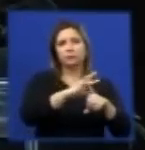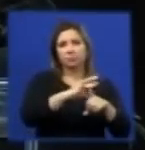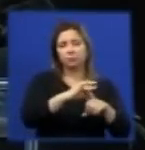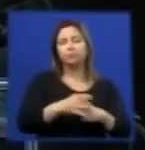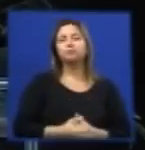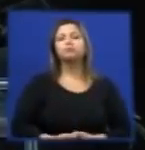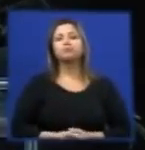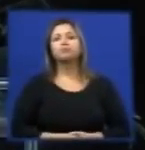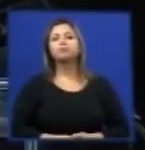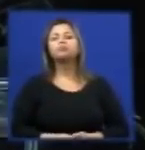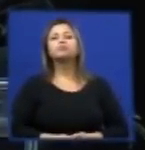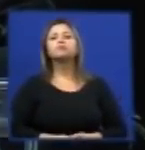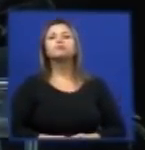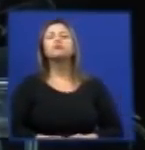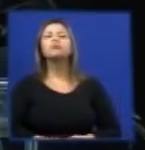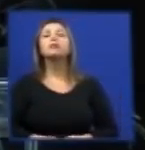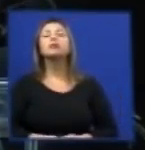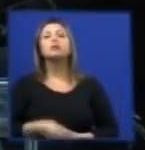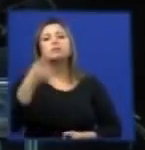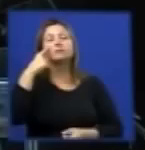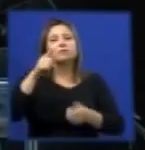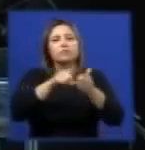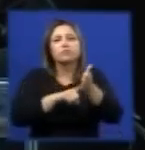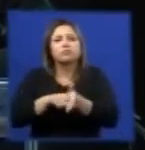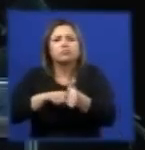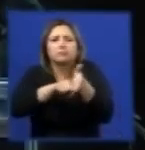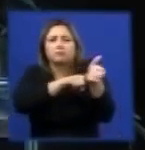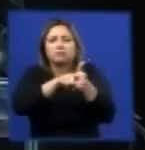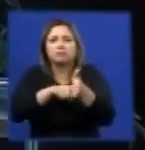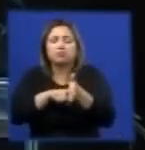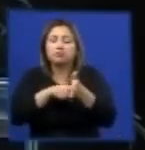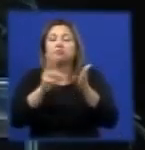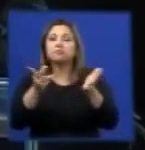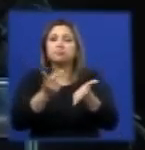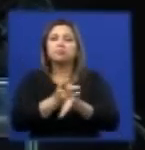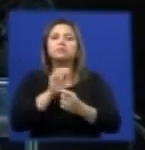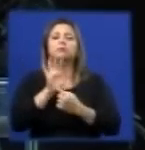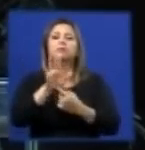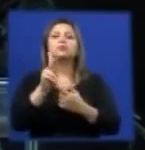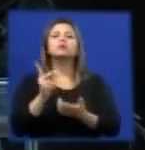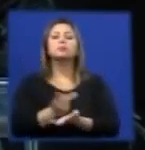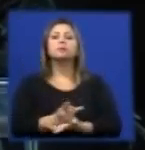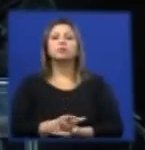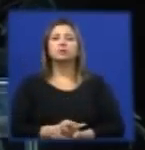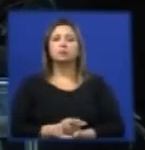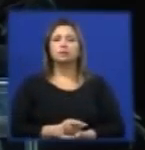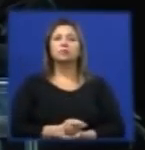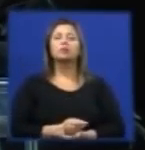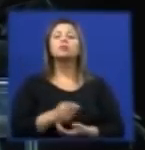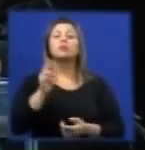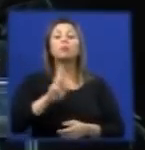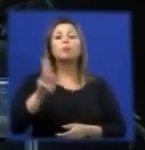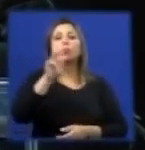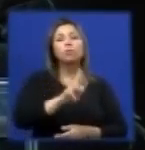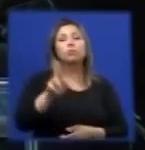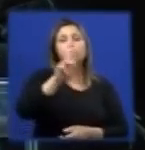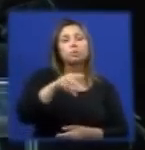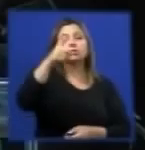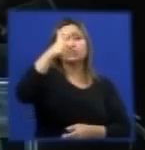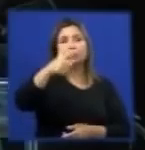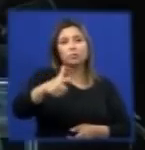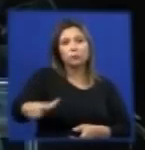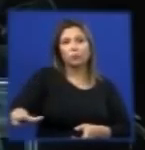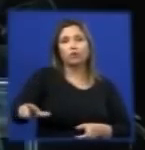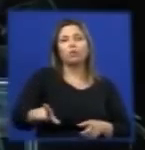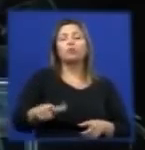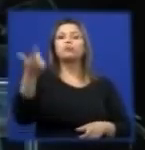Analisando um pouco mais de detalhe, nós temos aqui que no reuso nós temos a recuperação